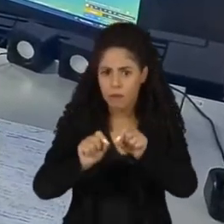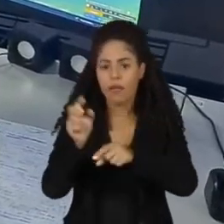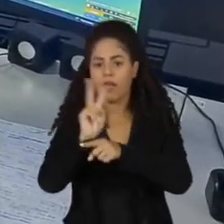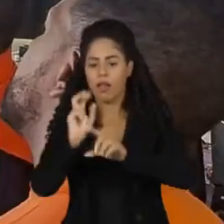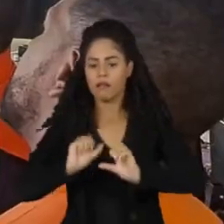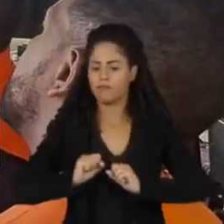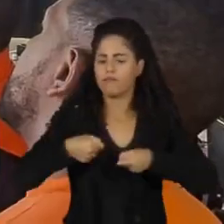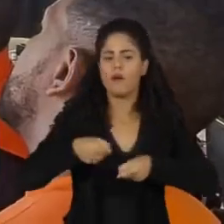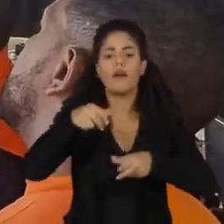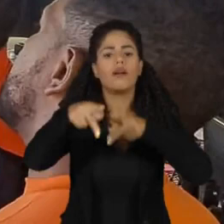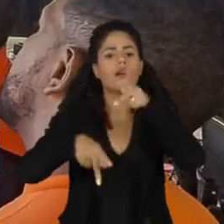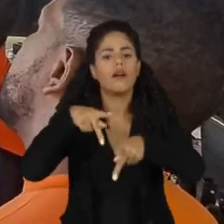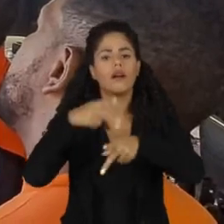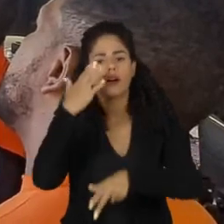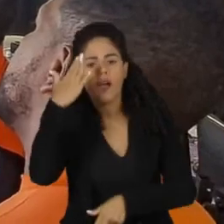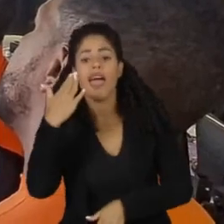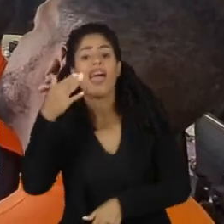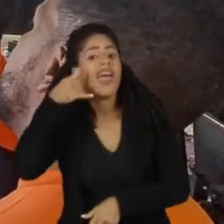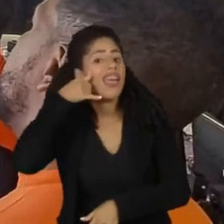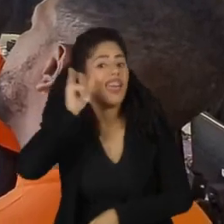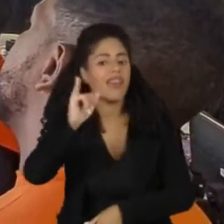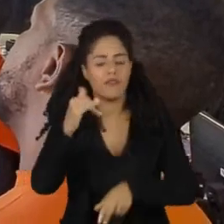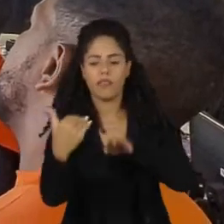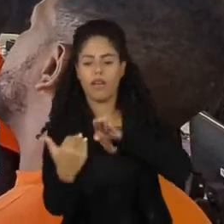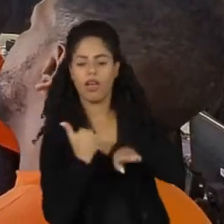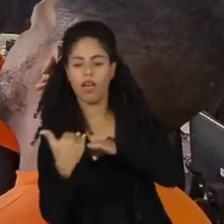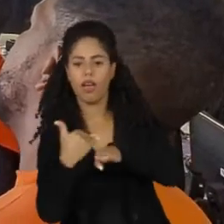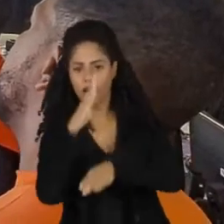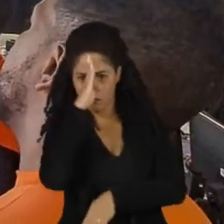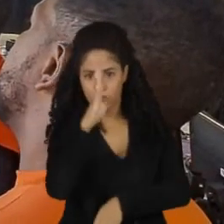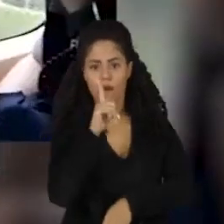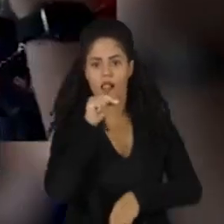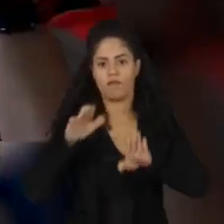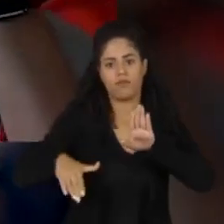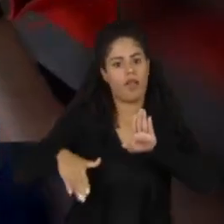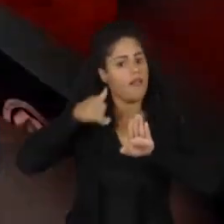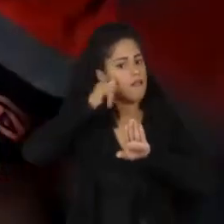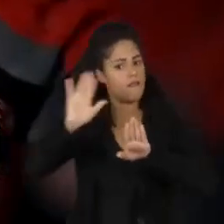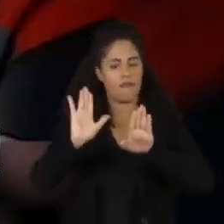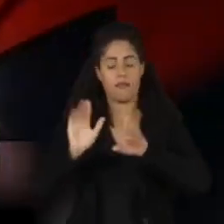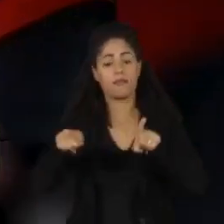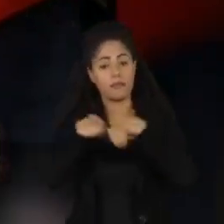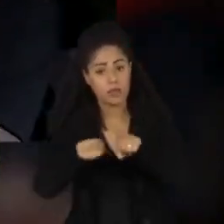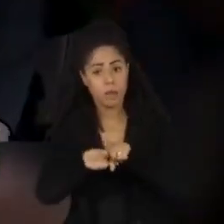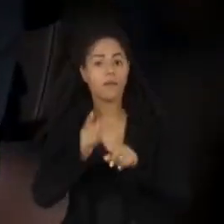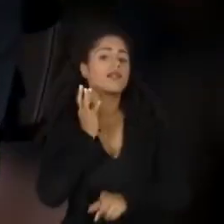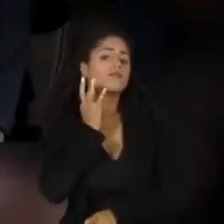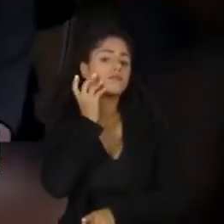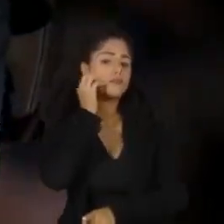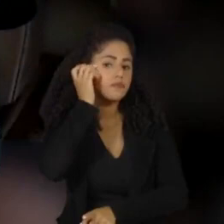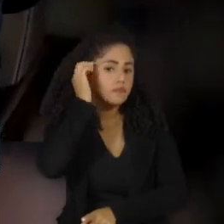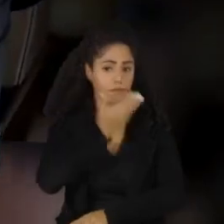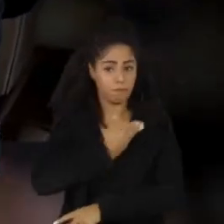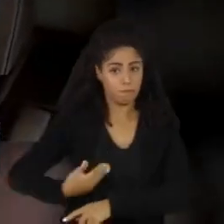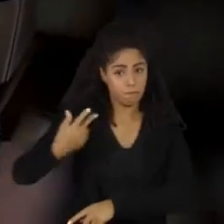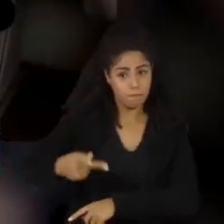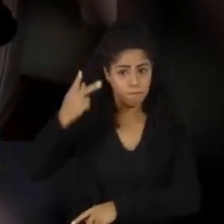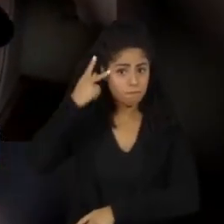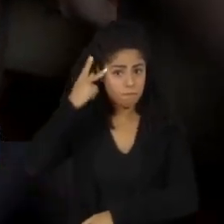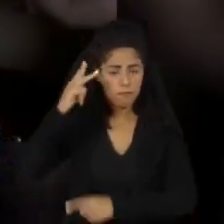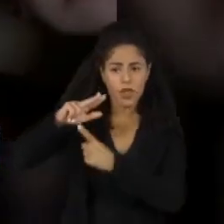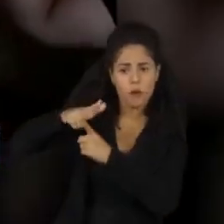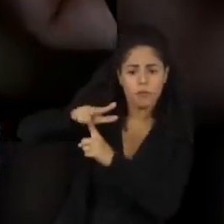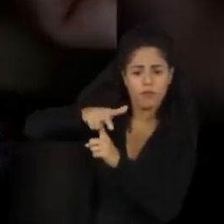para que a população evite se deslocar em direção ao litoral norte. O governador de São Paulo, Tarcísio de Freitas,